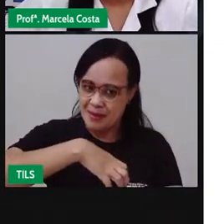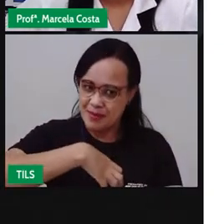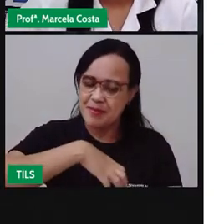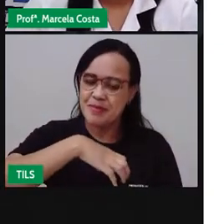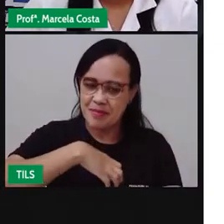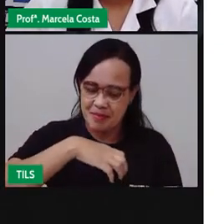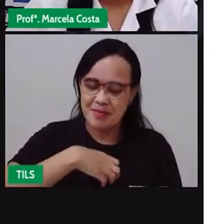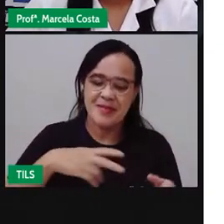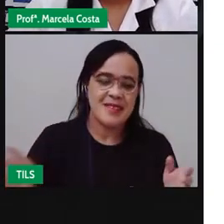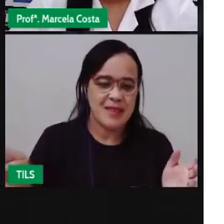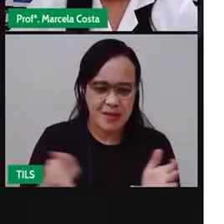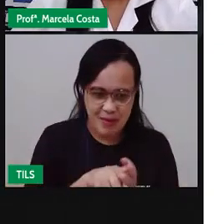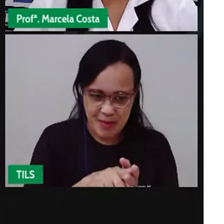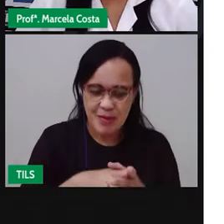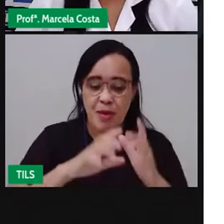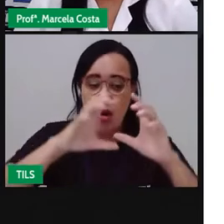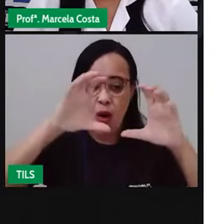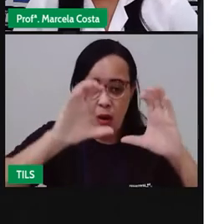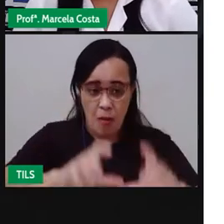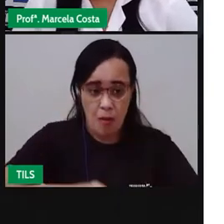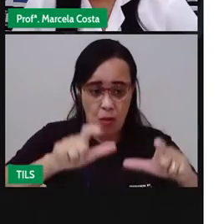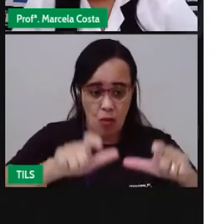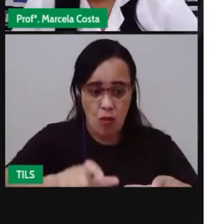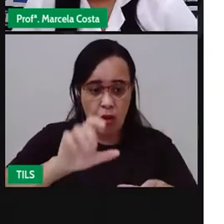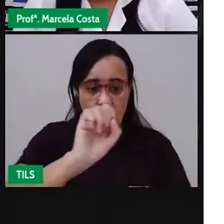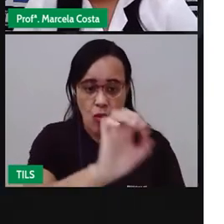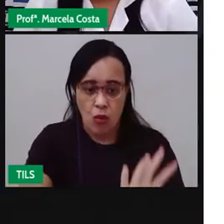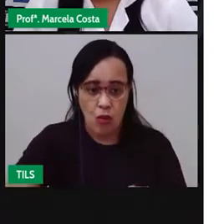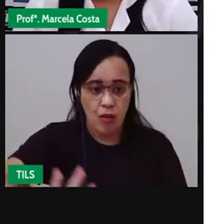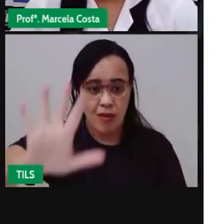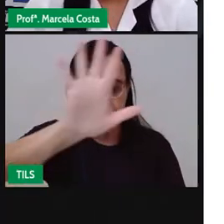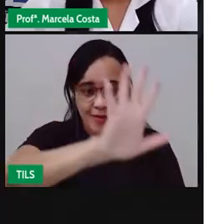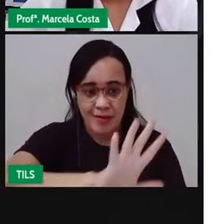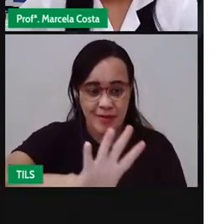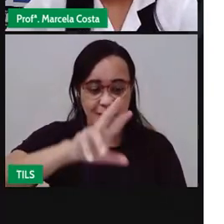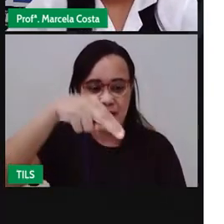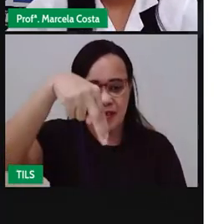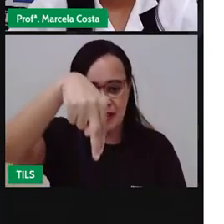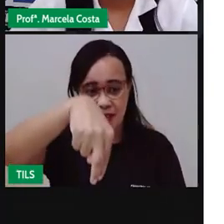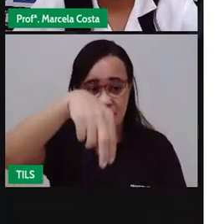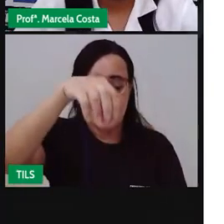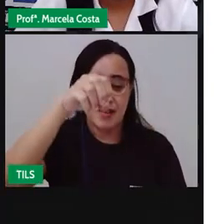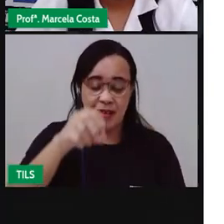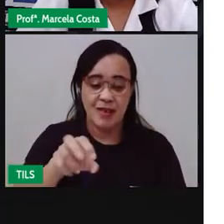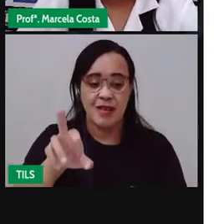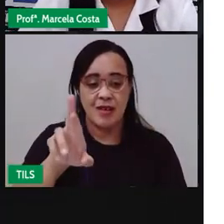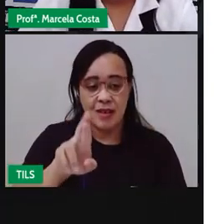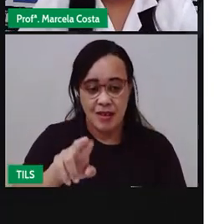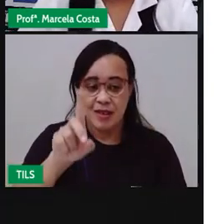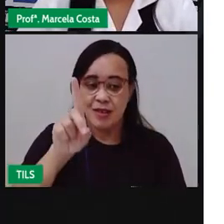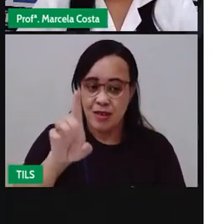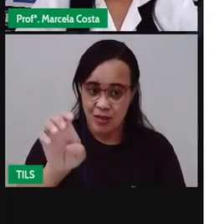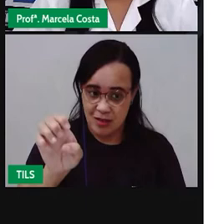da região nordeste. Agora eu vou mostrar para vocês como é que a gente faz para ver a localização